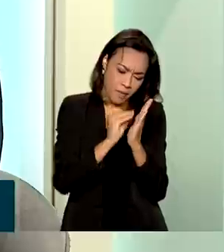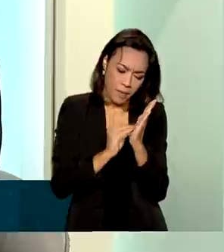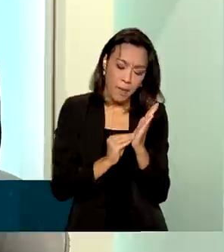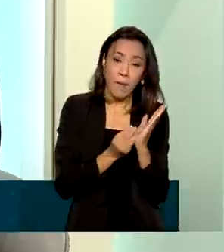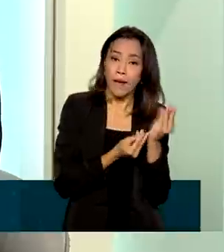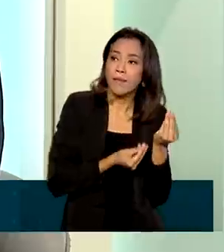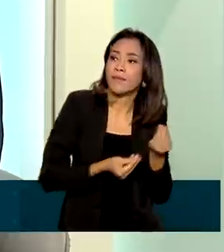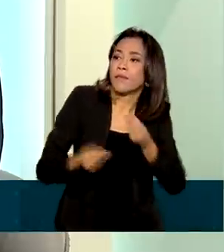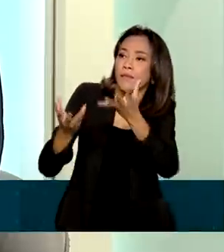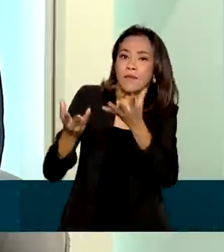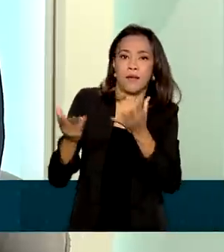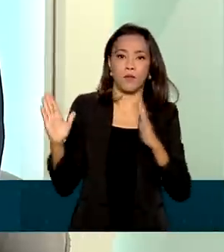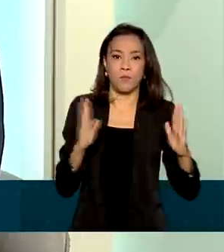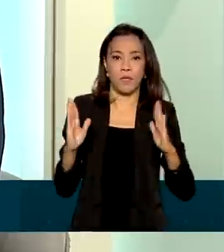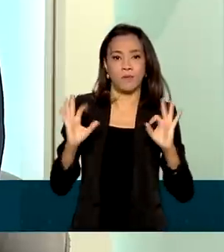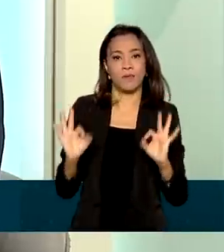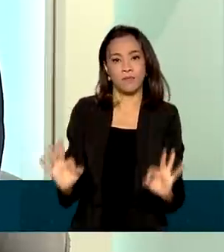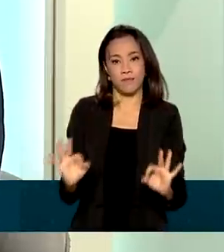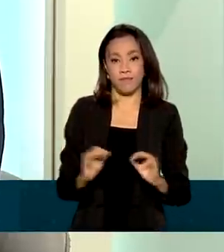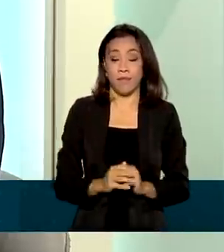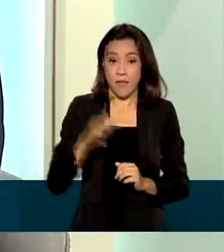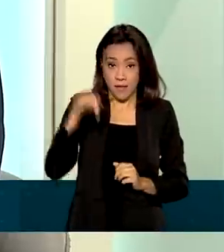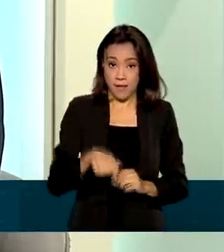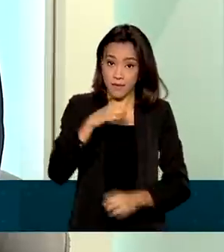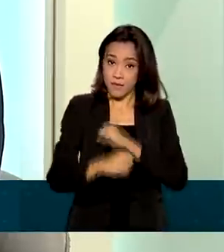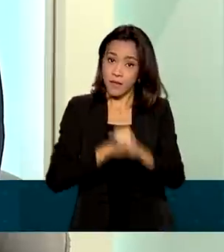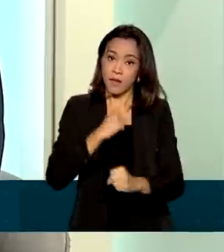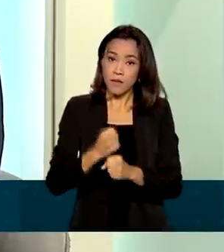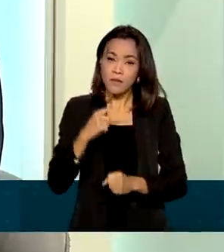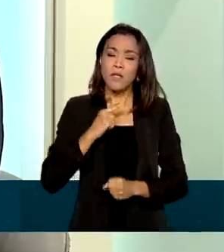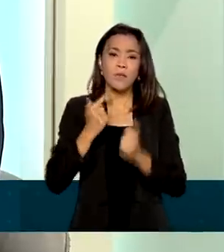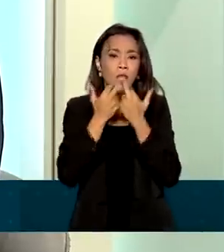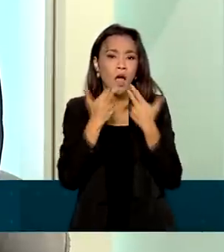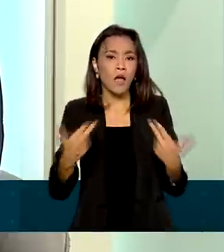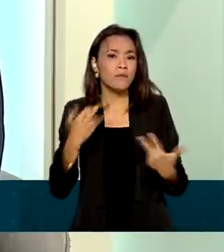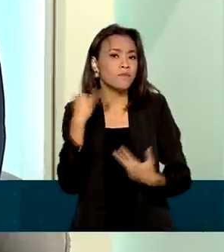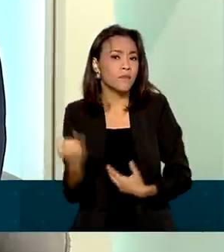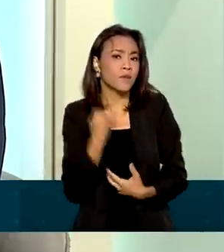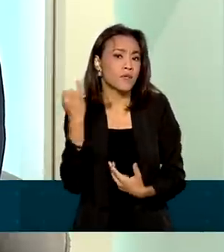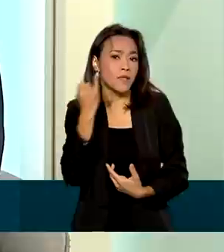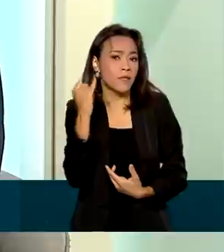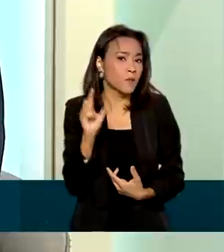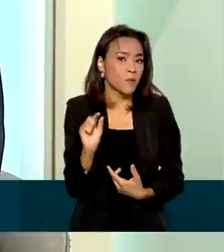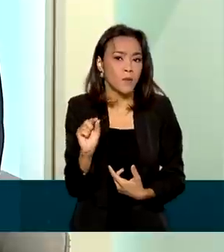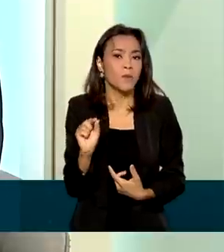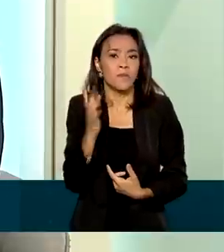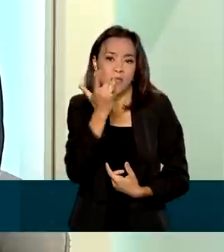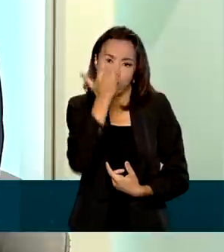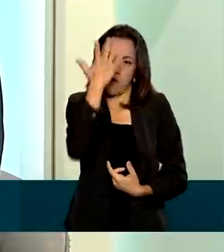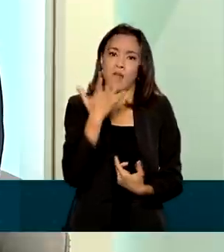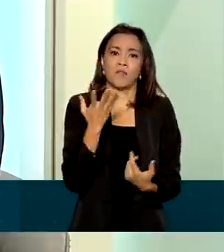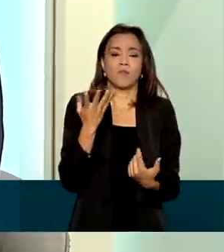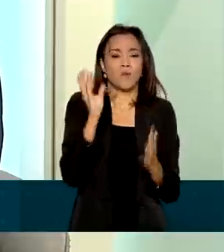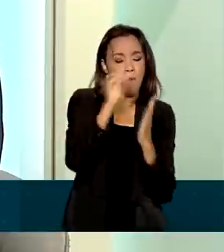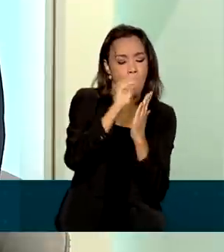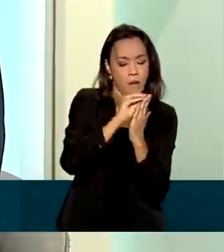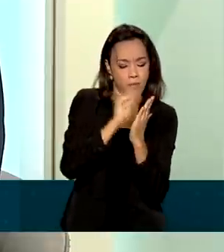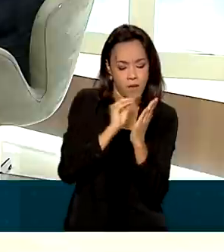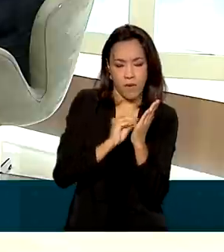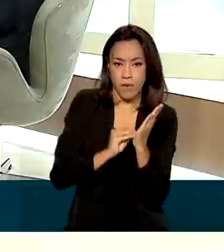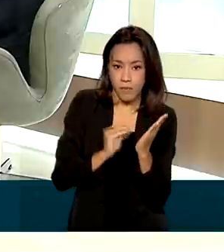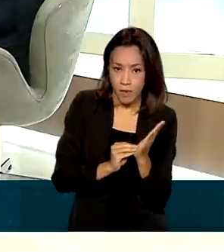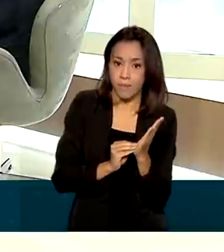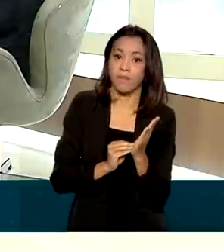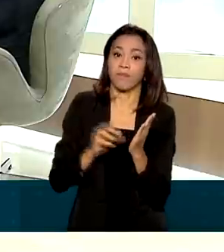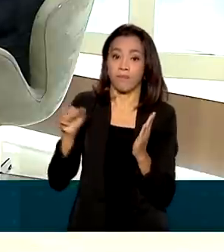prazo. Para isto, este ano nós temos algumas inovações importantes para facilitar esse trabalho. A